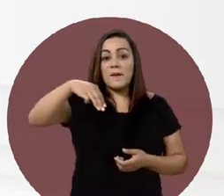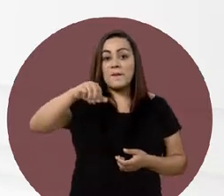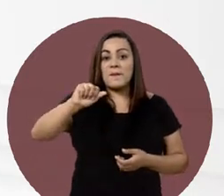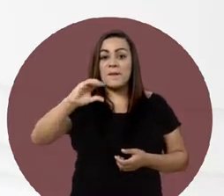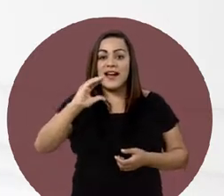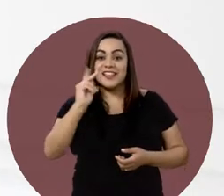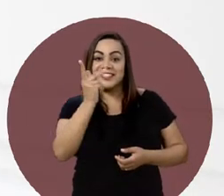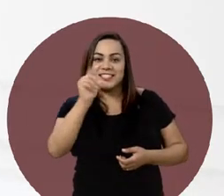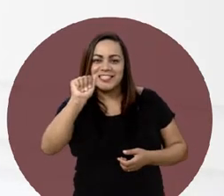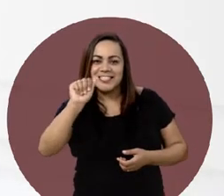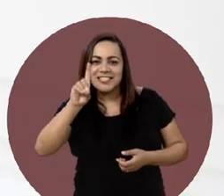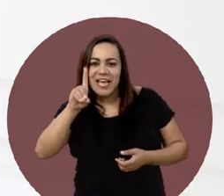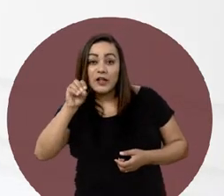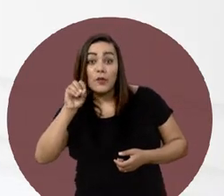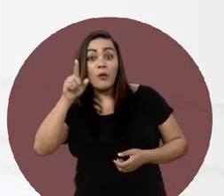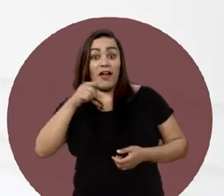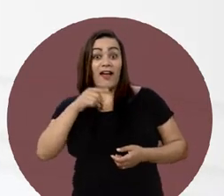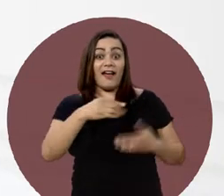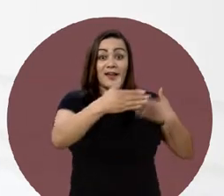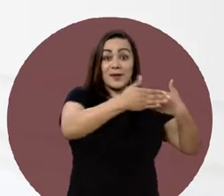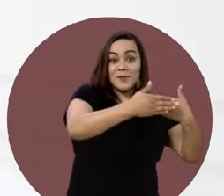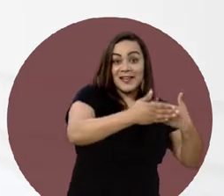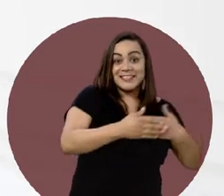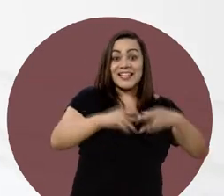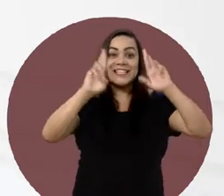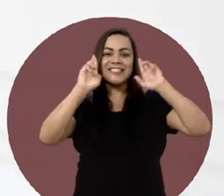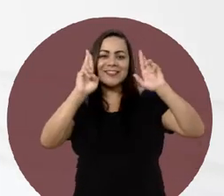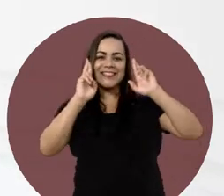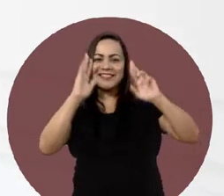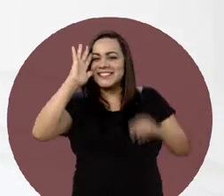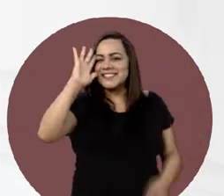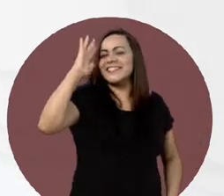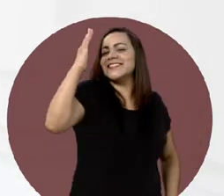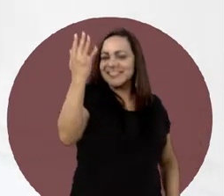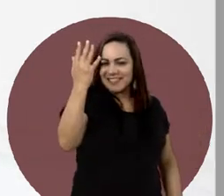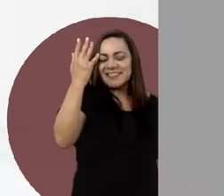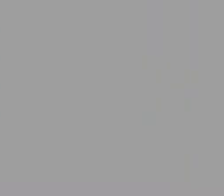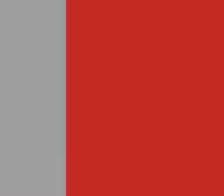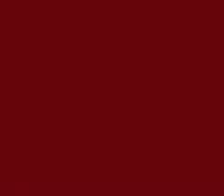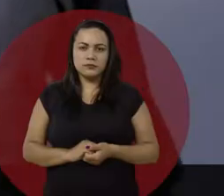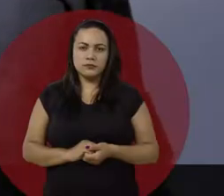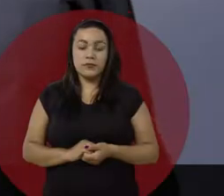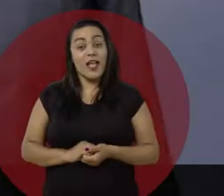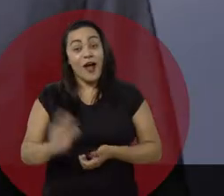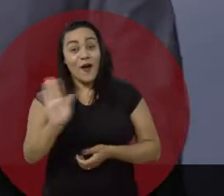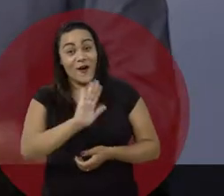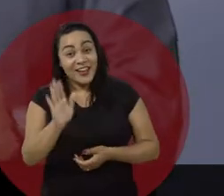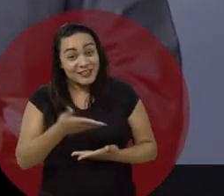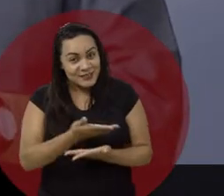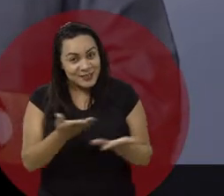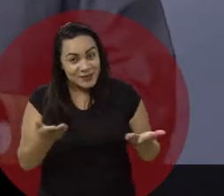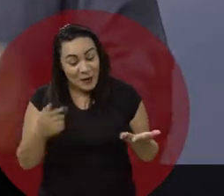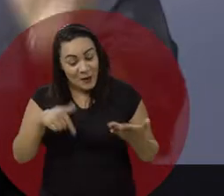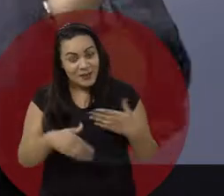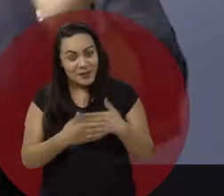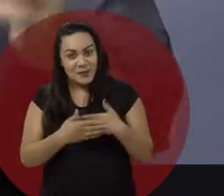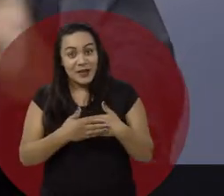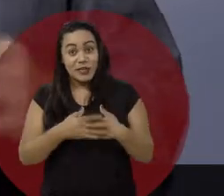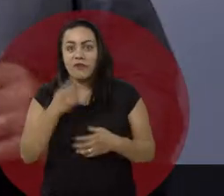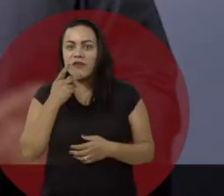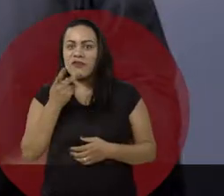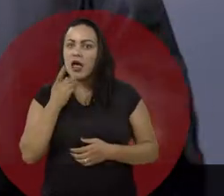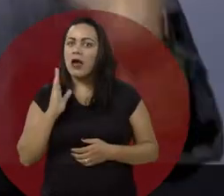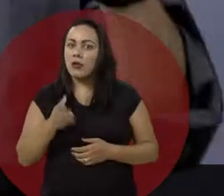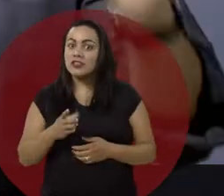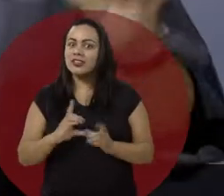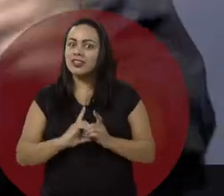Machado é pra Ribeirão, a esperança, a solução. Olá minha gente, Ribeirão Pretana, vou